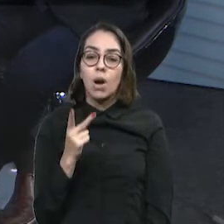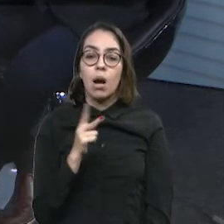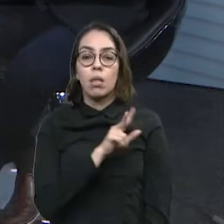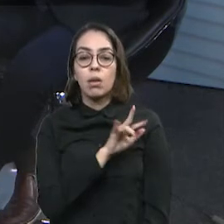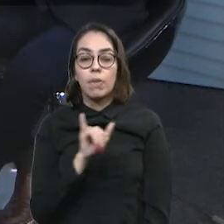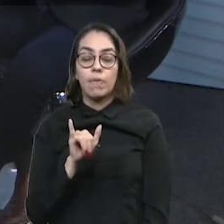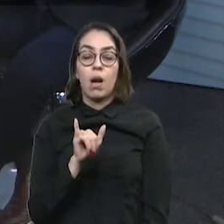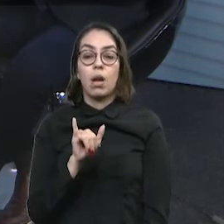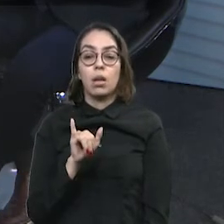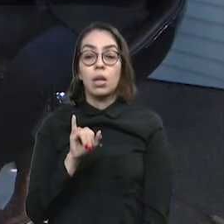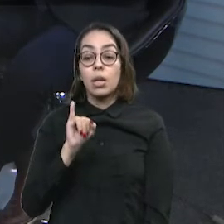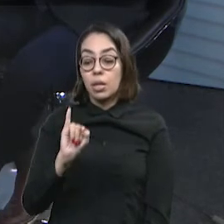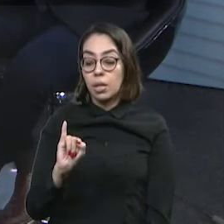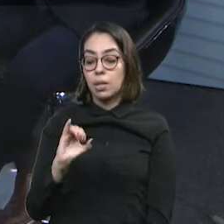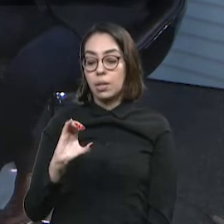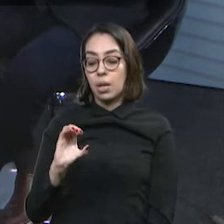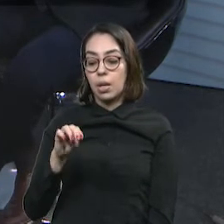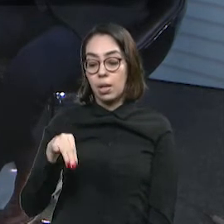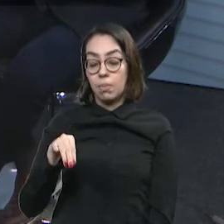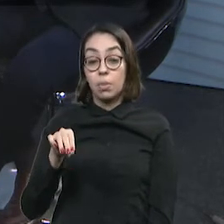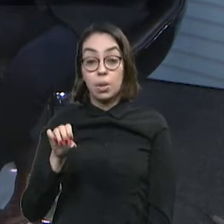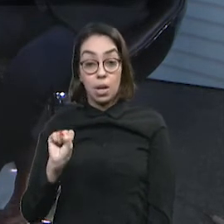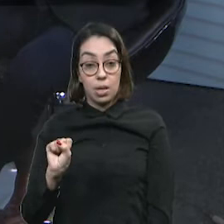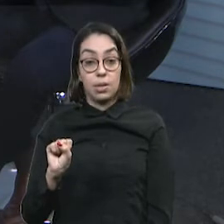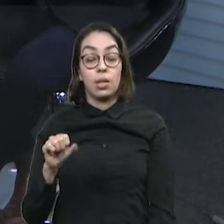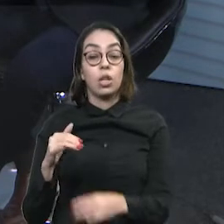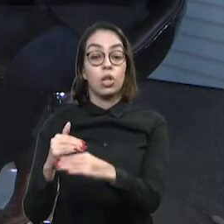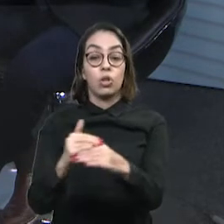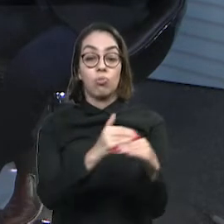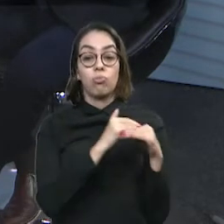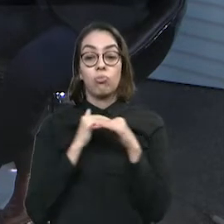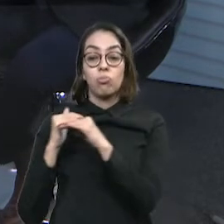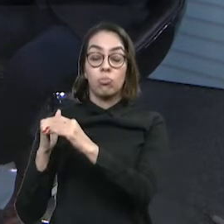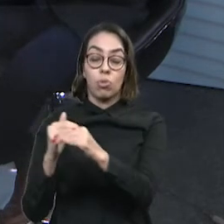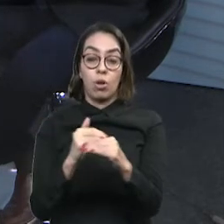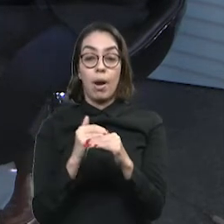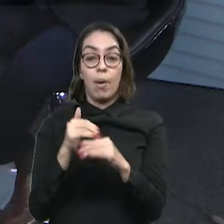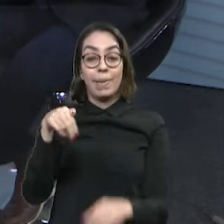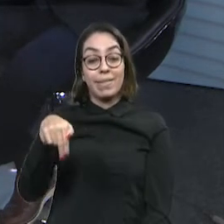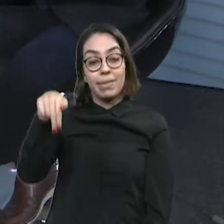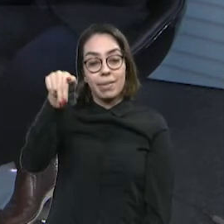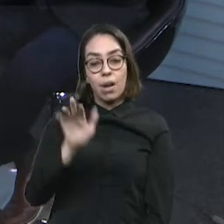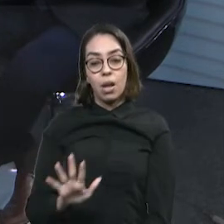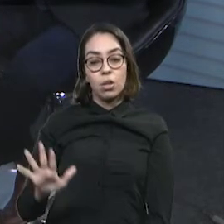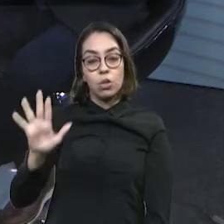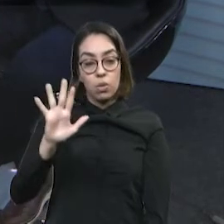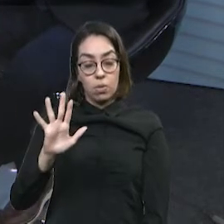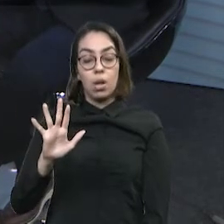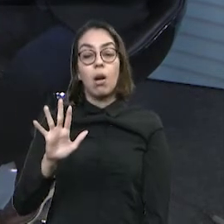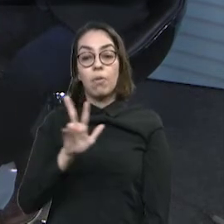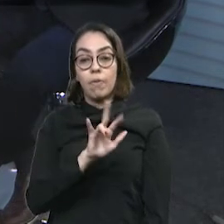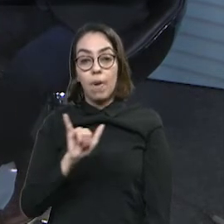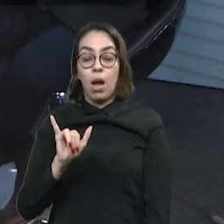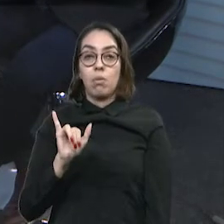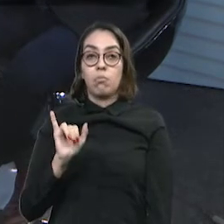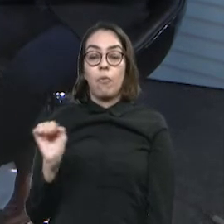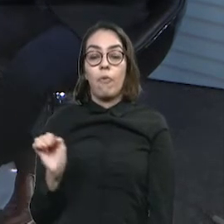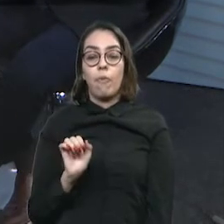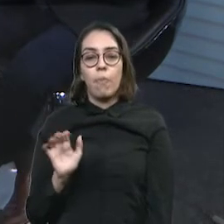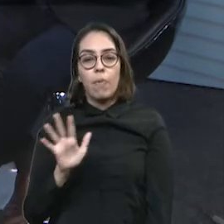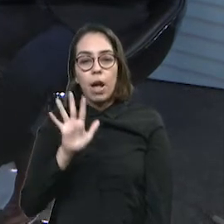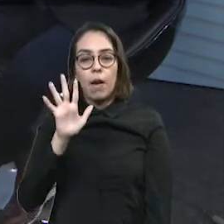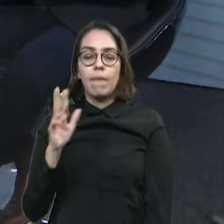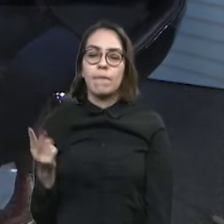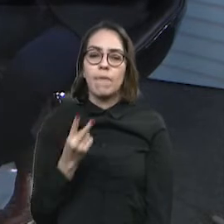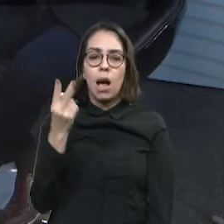tarifa do ICMS para tentar criar uma regra nacional que incida sobre os preços dos combustíveis. Os